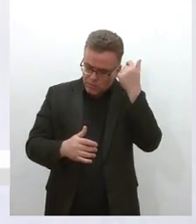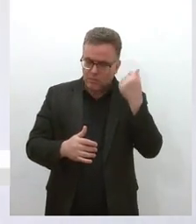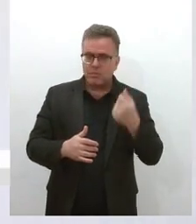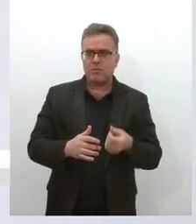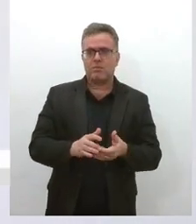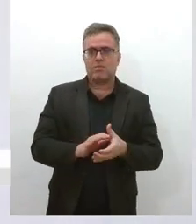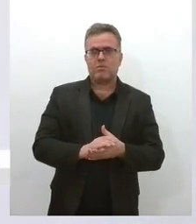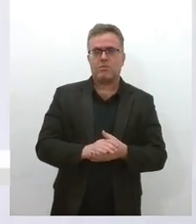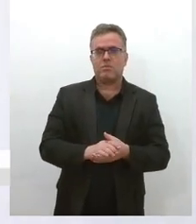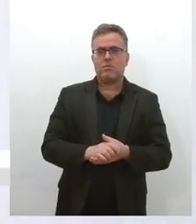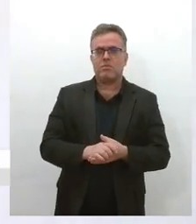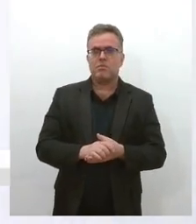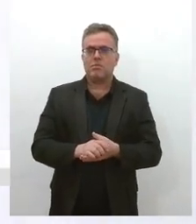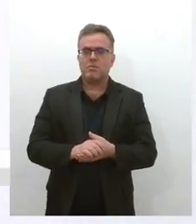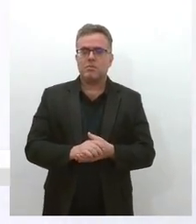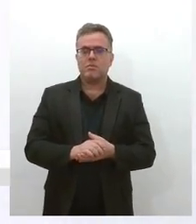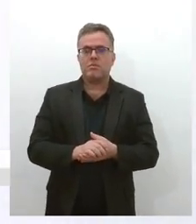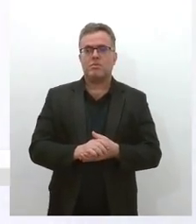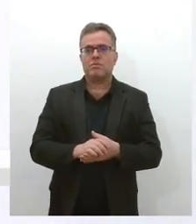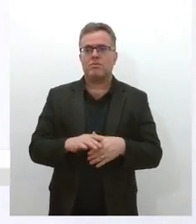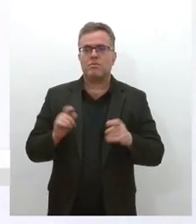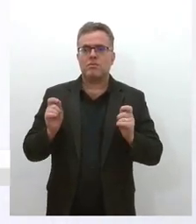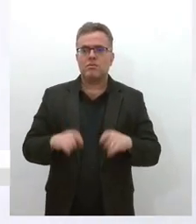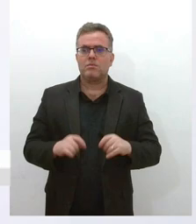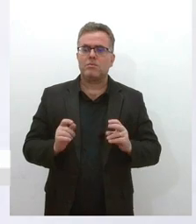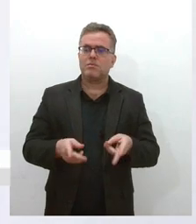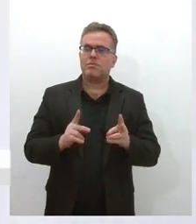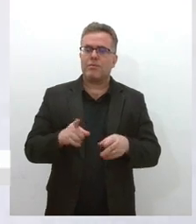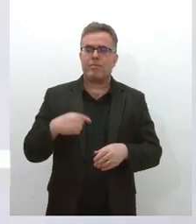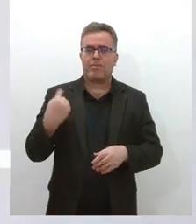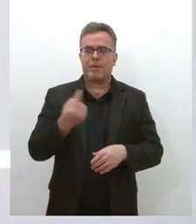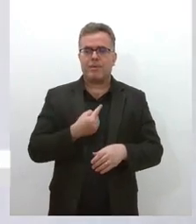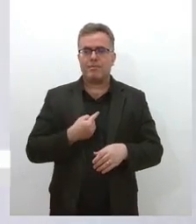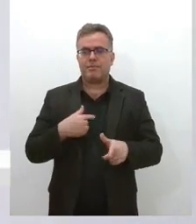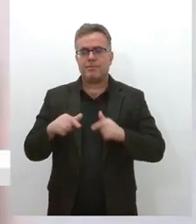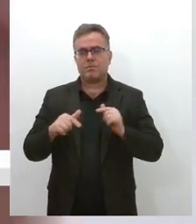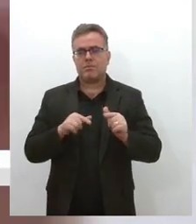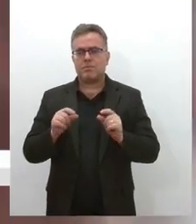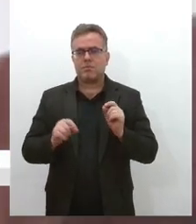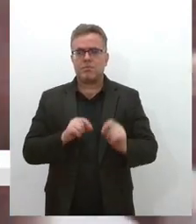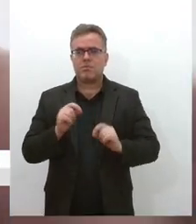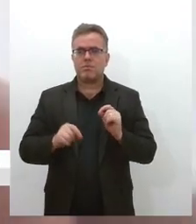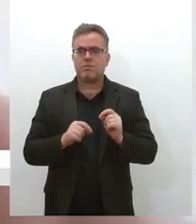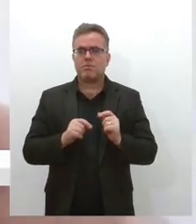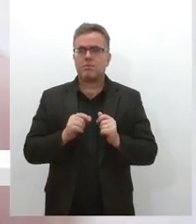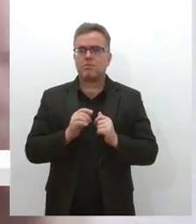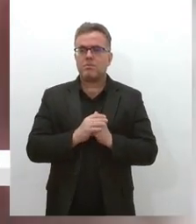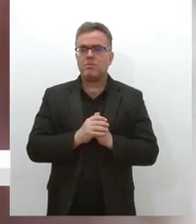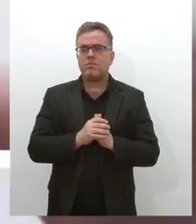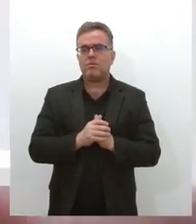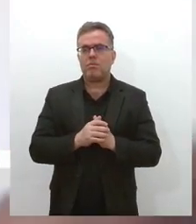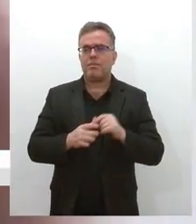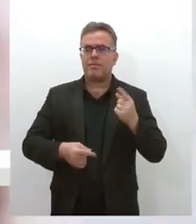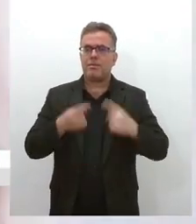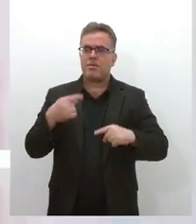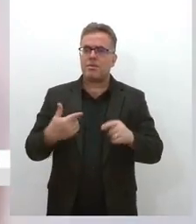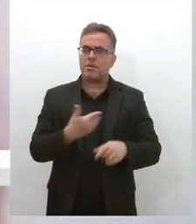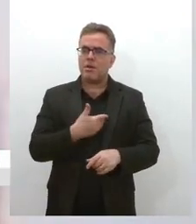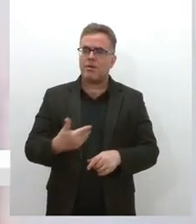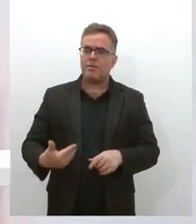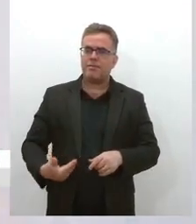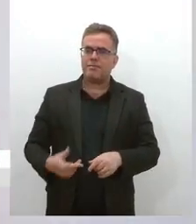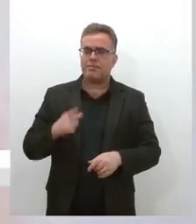uma expansão do mercado, do nosso mercado de trabalho com a interiorização das políticas públicas, como você falou,